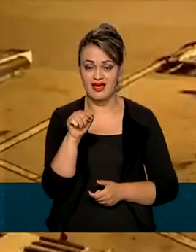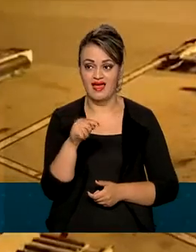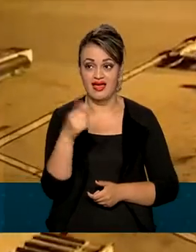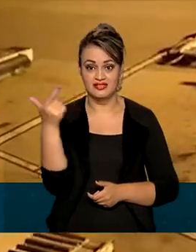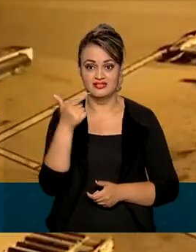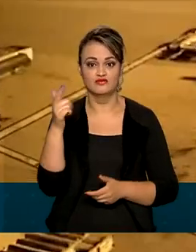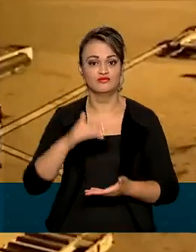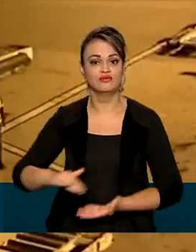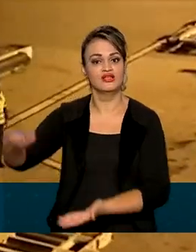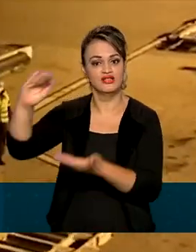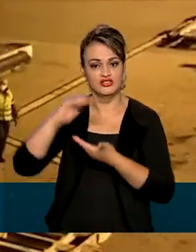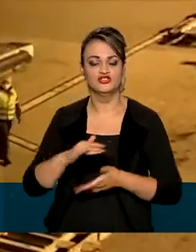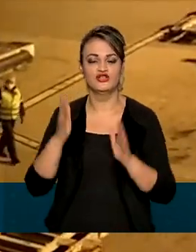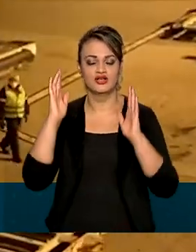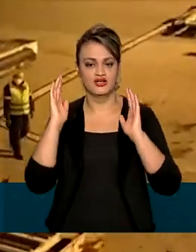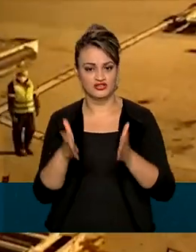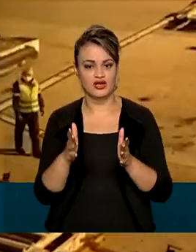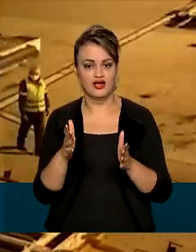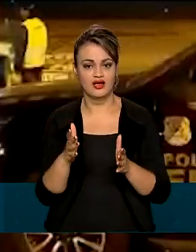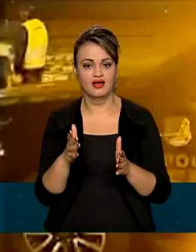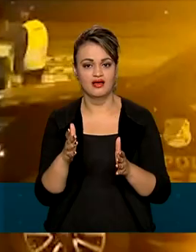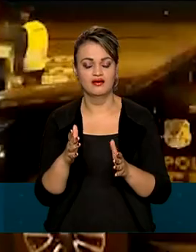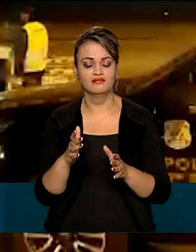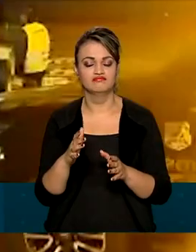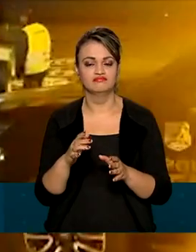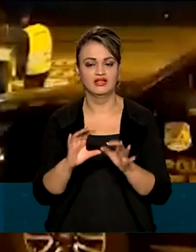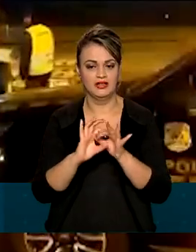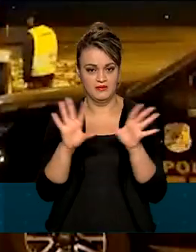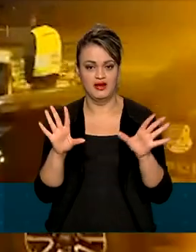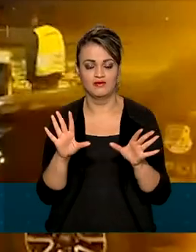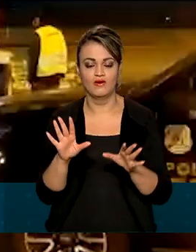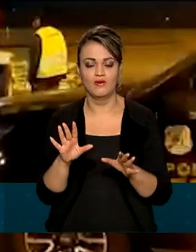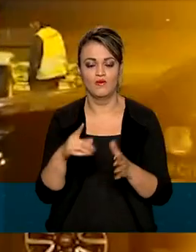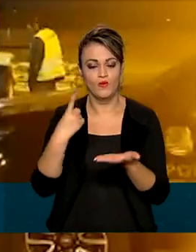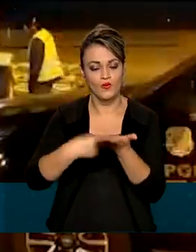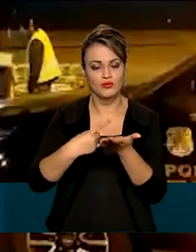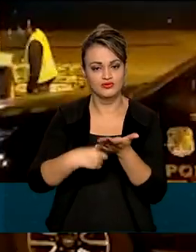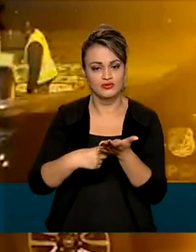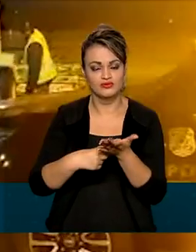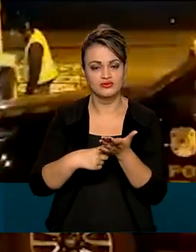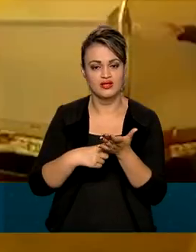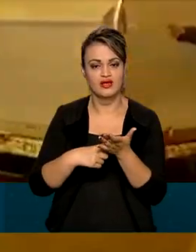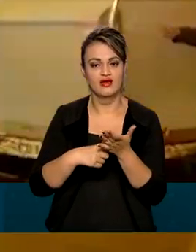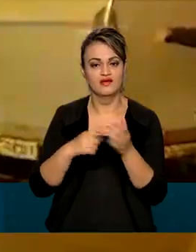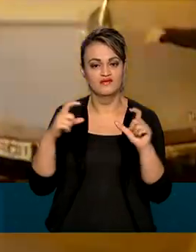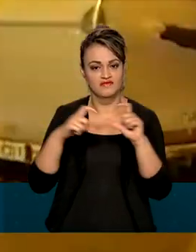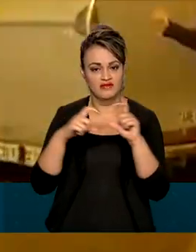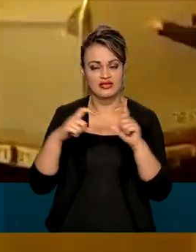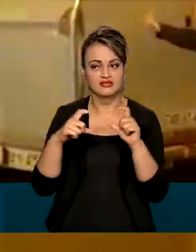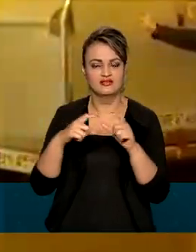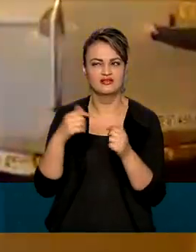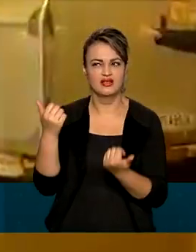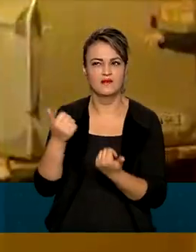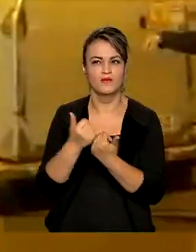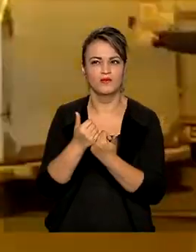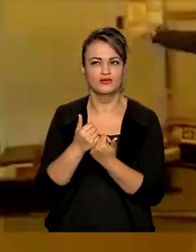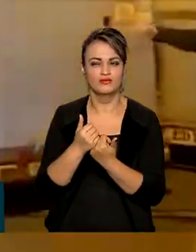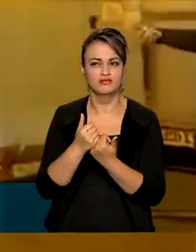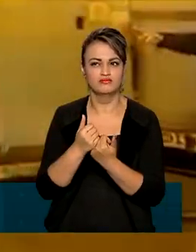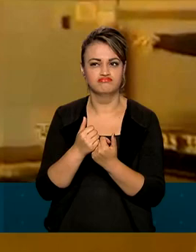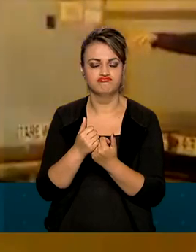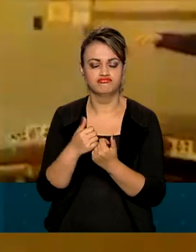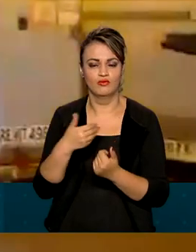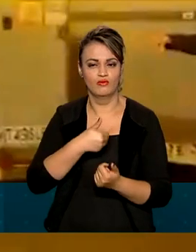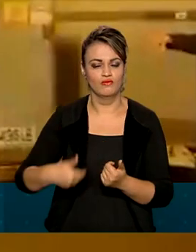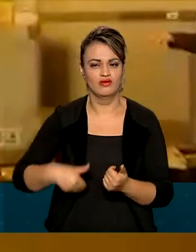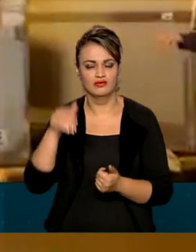remessa de imunizantes disponibilizada pela farmacêutica. O consórcio Pfizer-BioNTech fechou acordo de entrega de vacinas com o